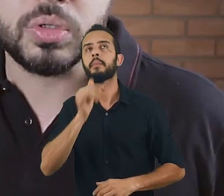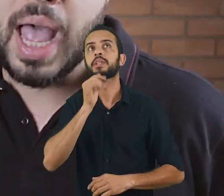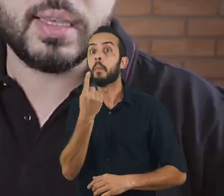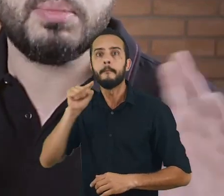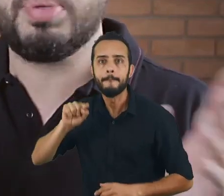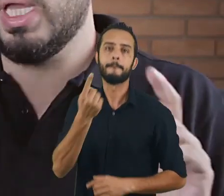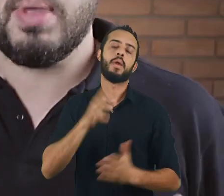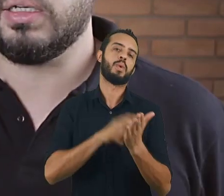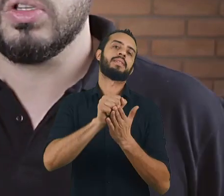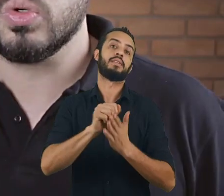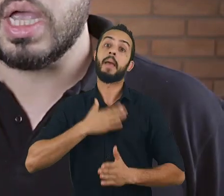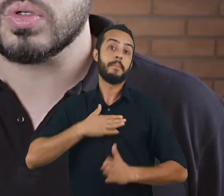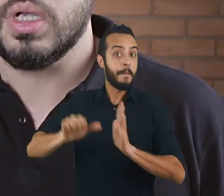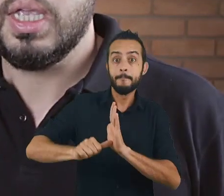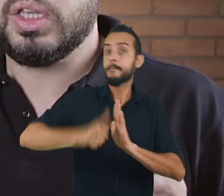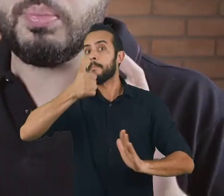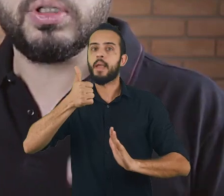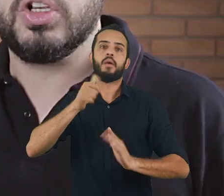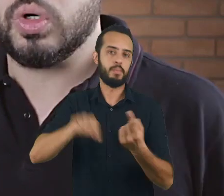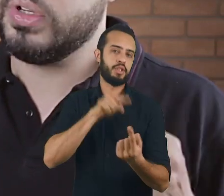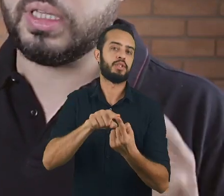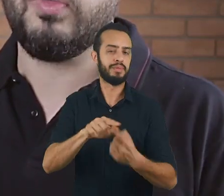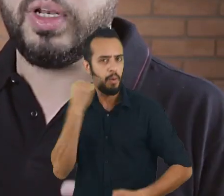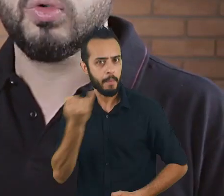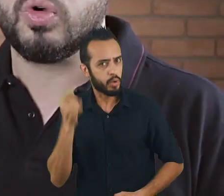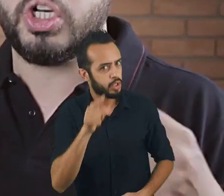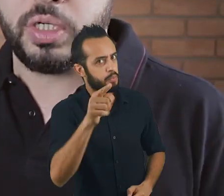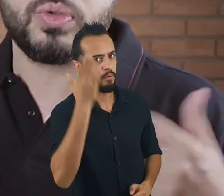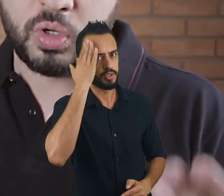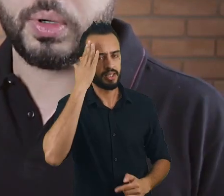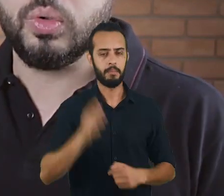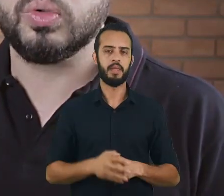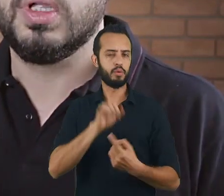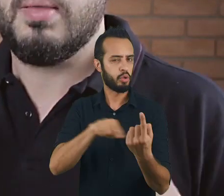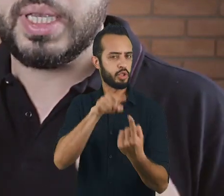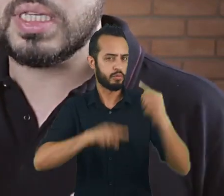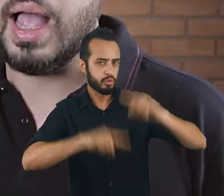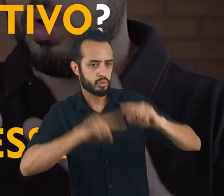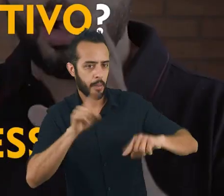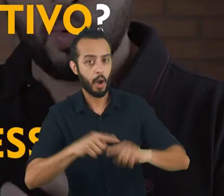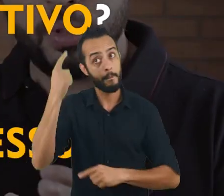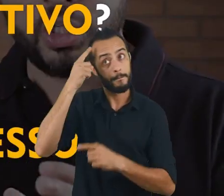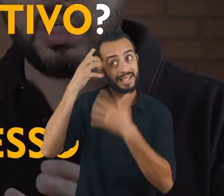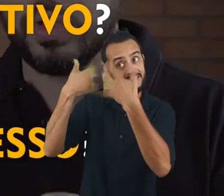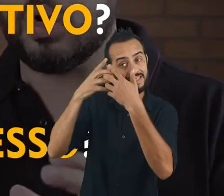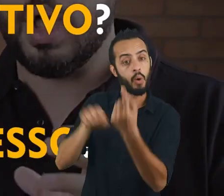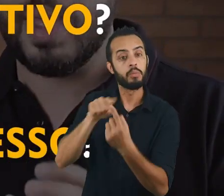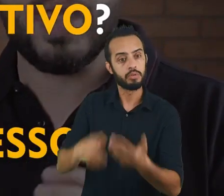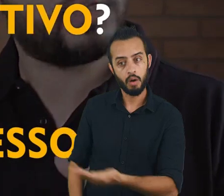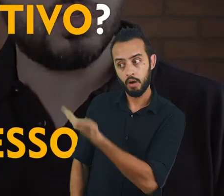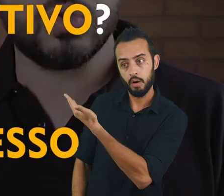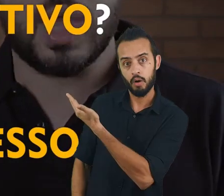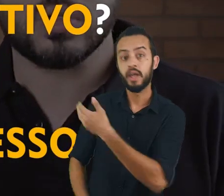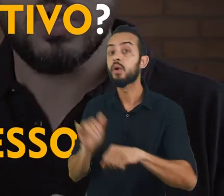inscritos. Ah, essa é a minha primeira métrica de sucesso. Então é importante, quando você está definindo os objetivos do seu produto, pensar qual é o meu objetivo e